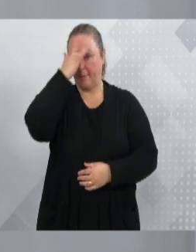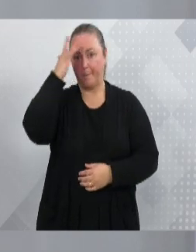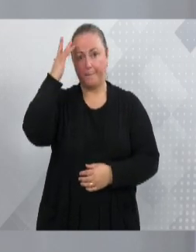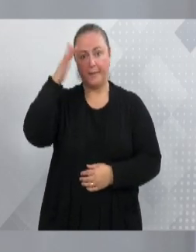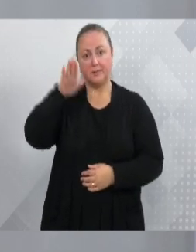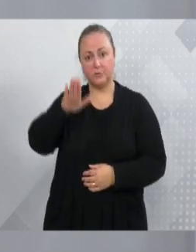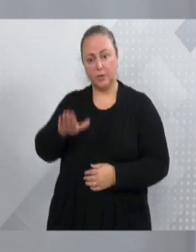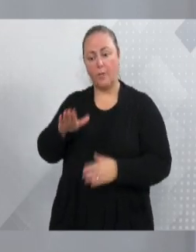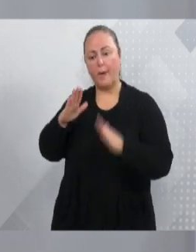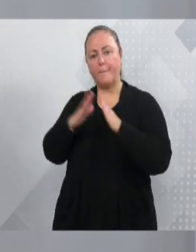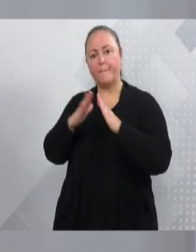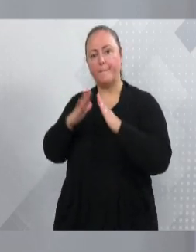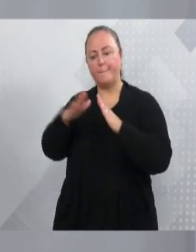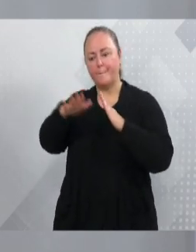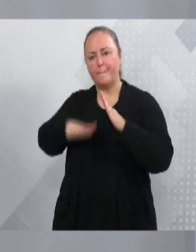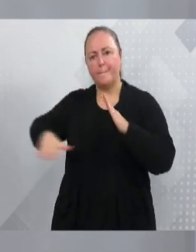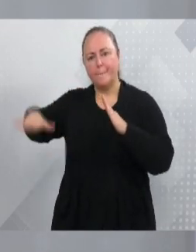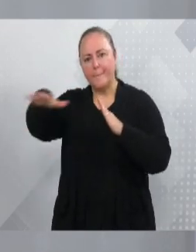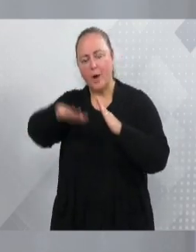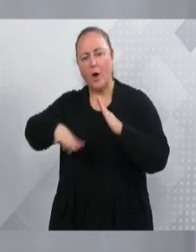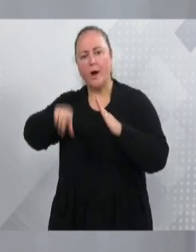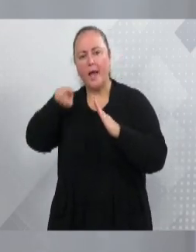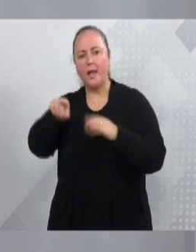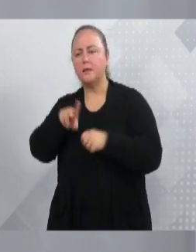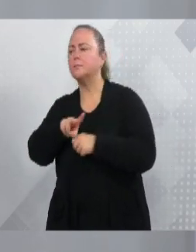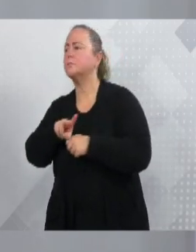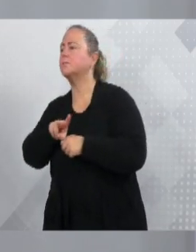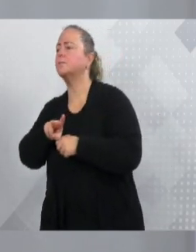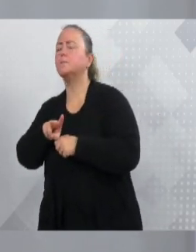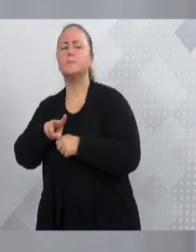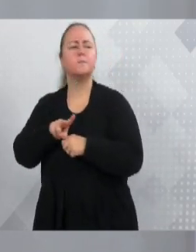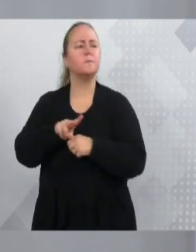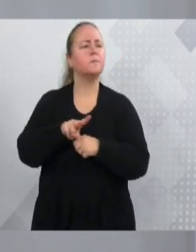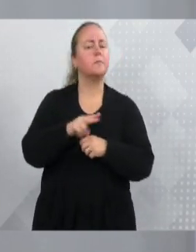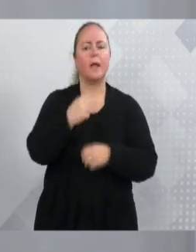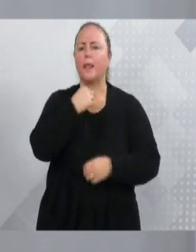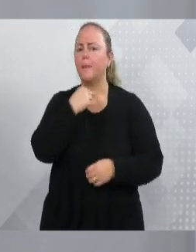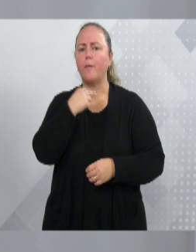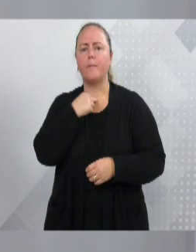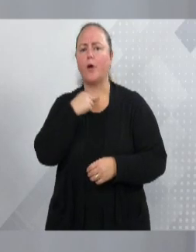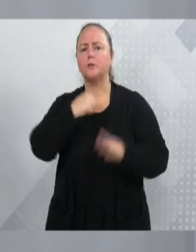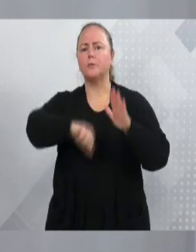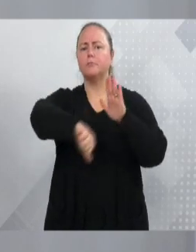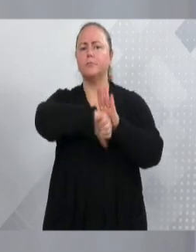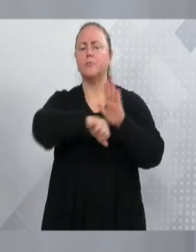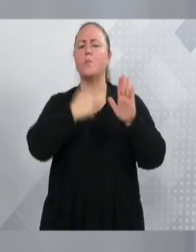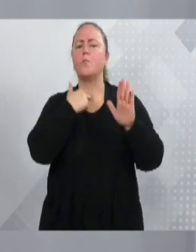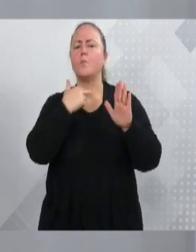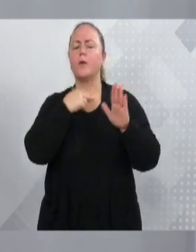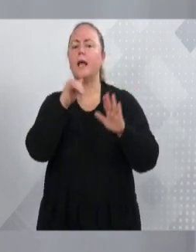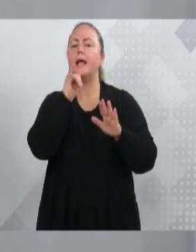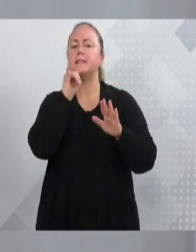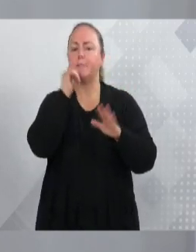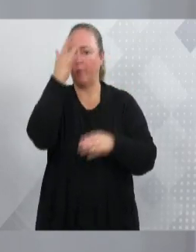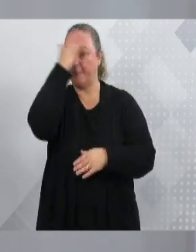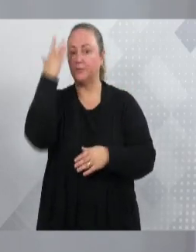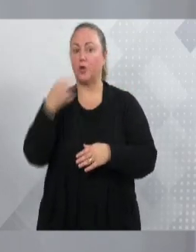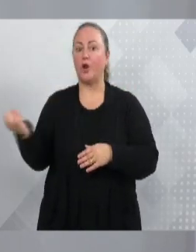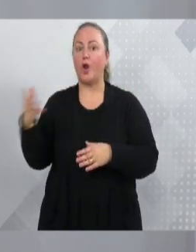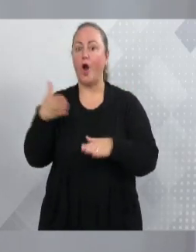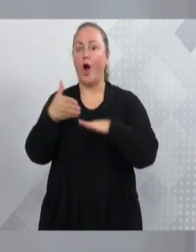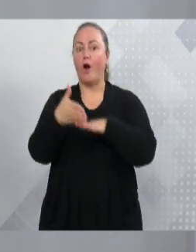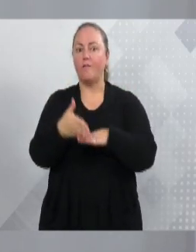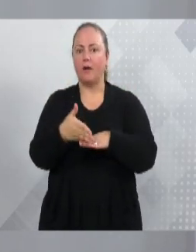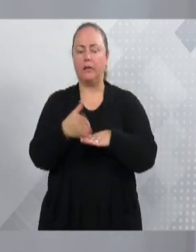munícipes do Morro da Banana são os fiscais, que agora não estão permitindo pessoas novas morarem lá. E eles estão